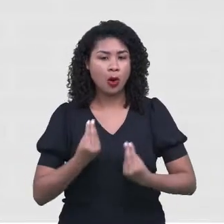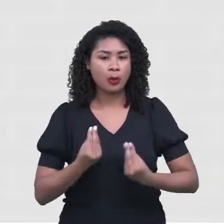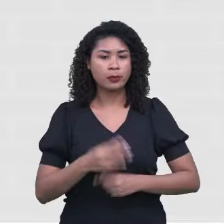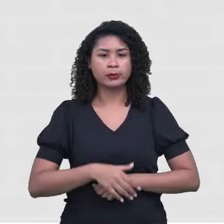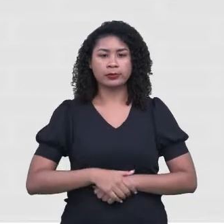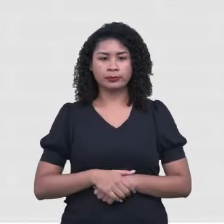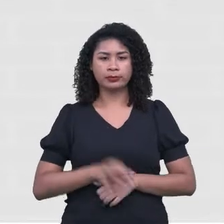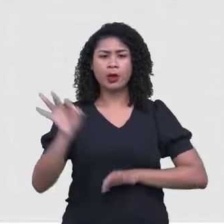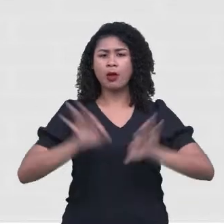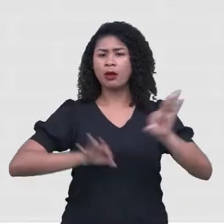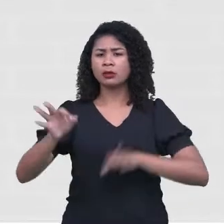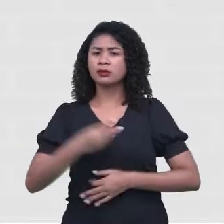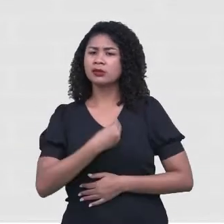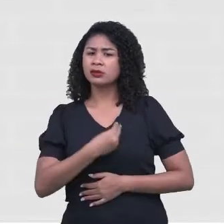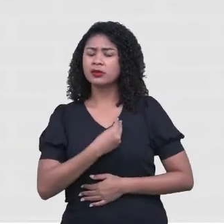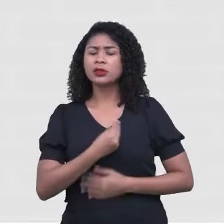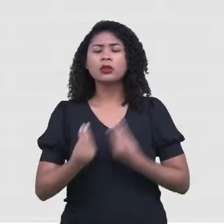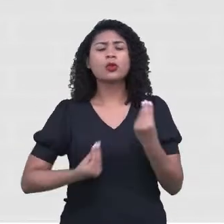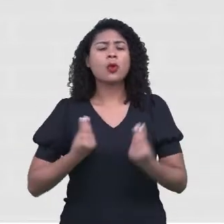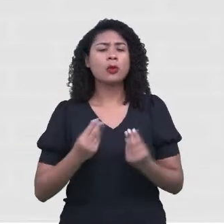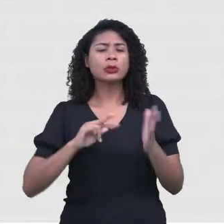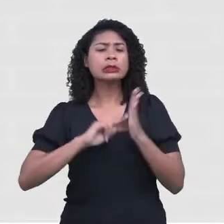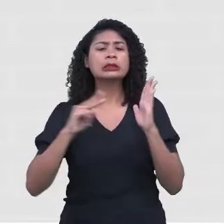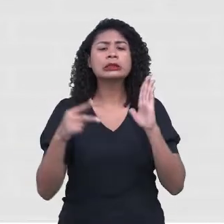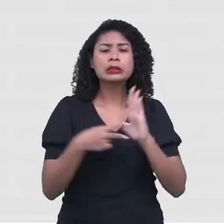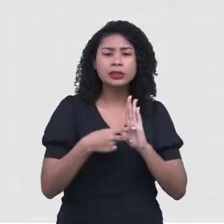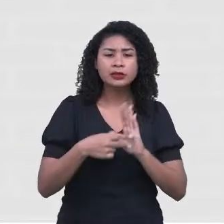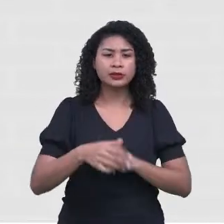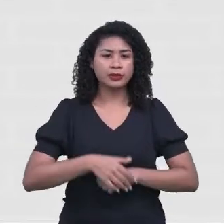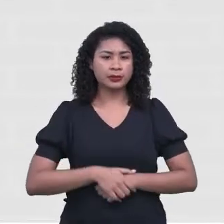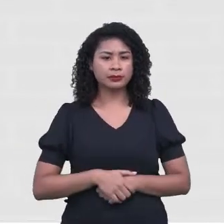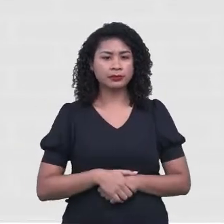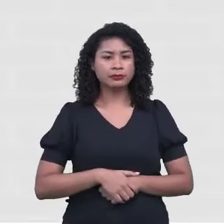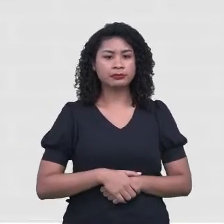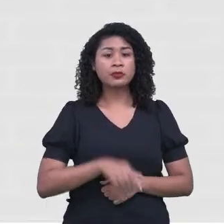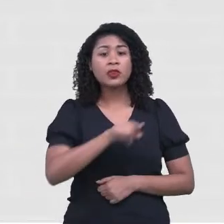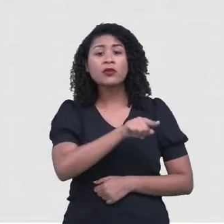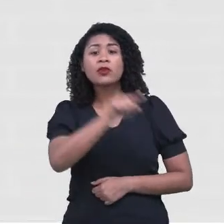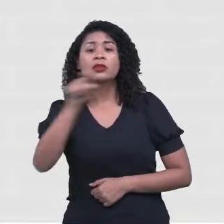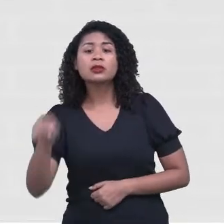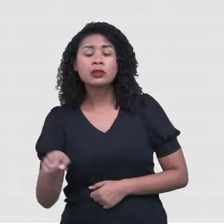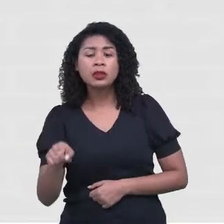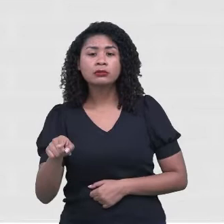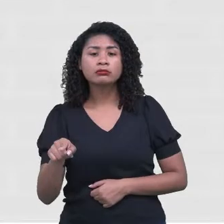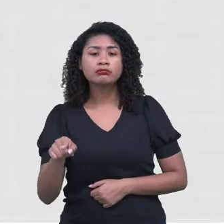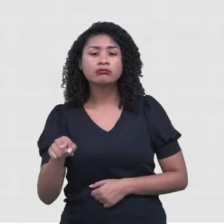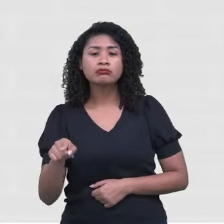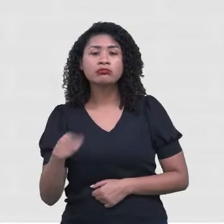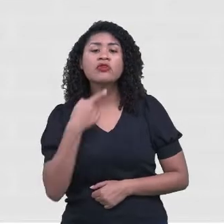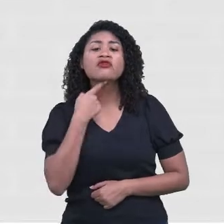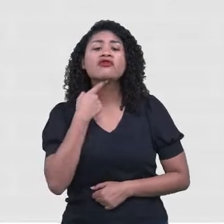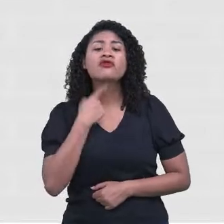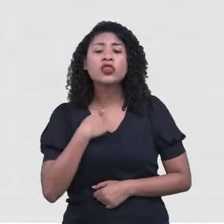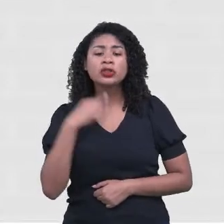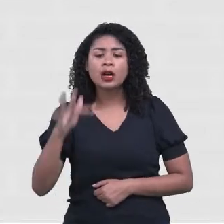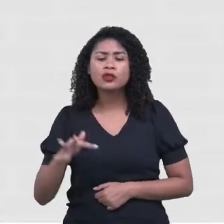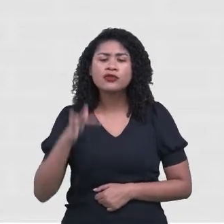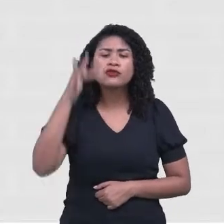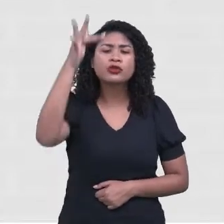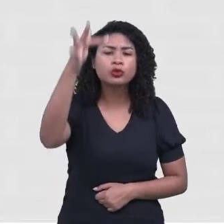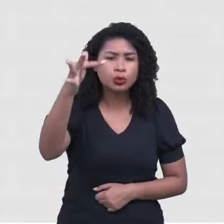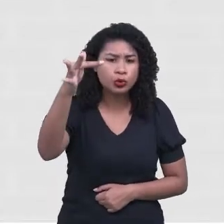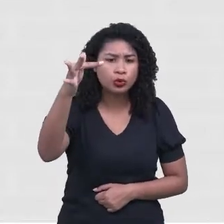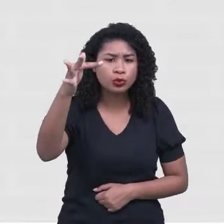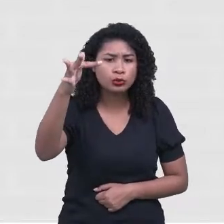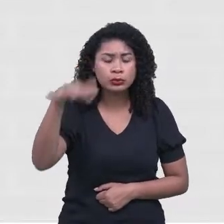projeto de vida? É igual o quê? O que você quer fazer na sua vida profissional e pessoal.